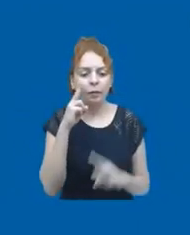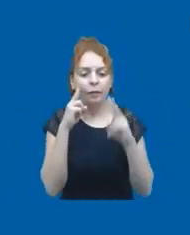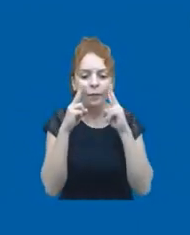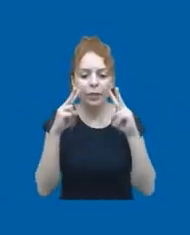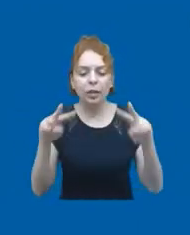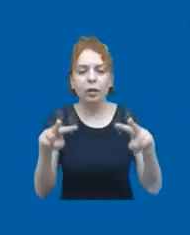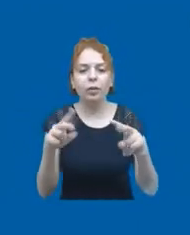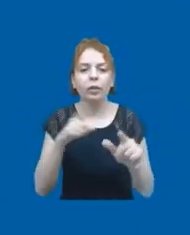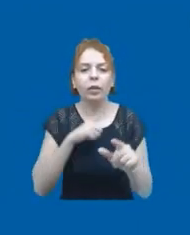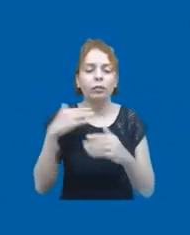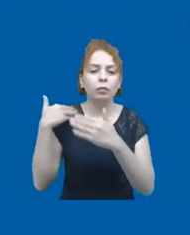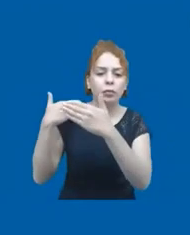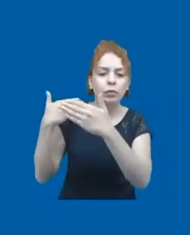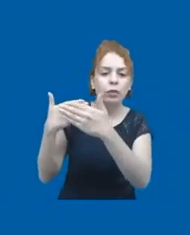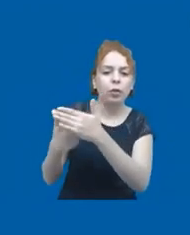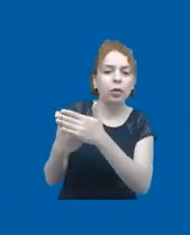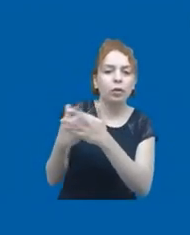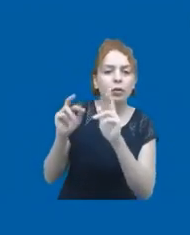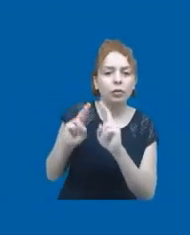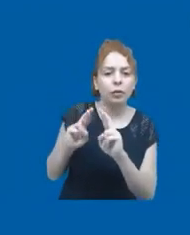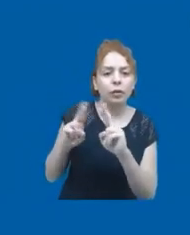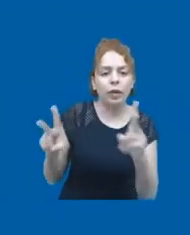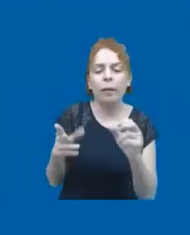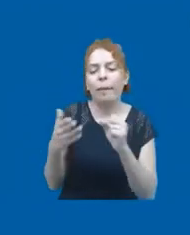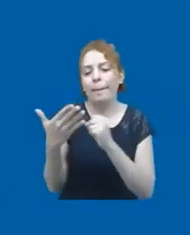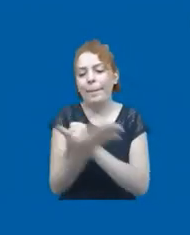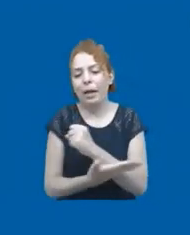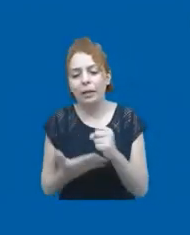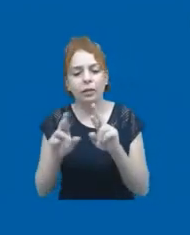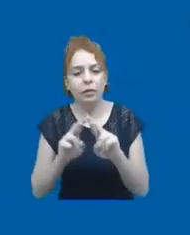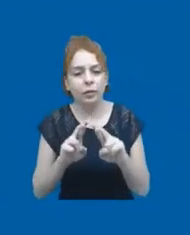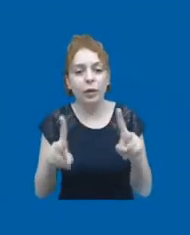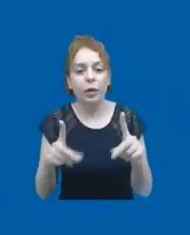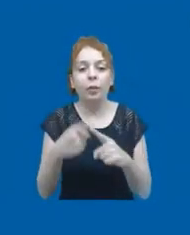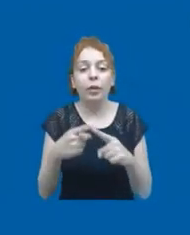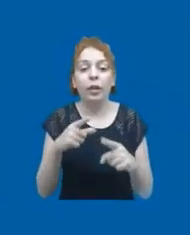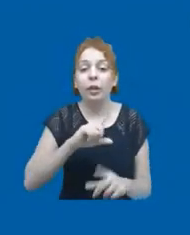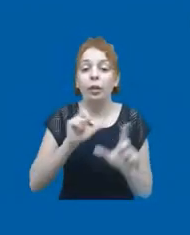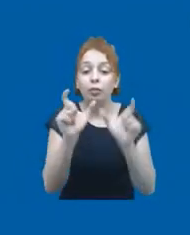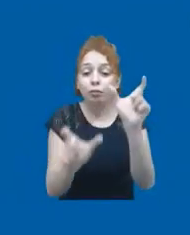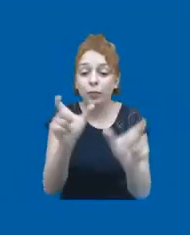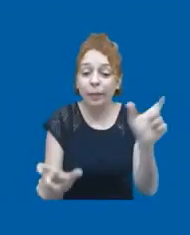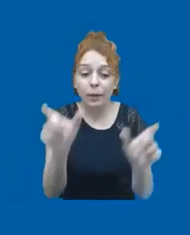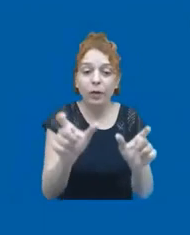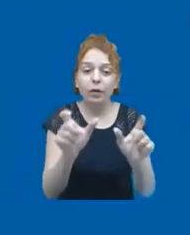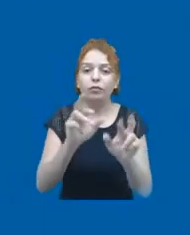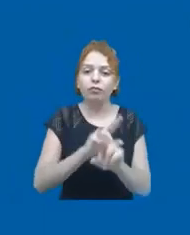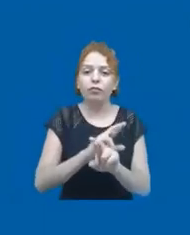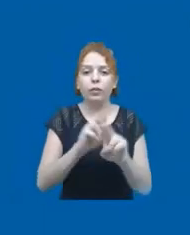origens diferentes, nós temos bases diferentes, porque nós somos diferentes, né,